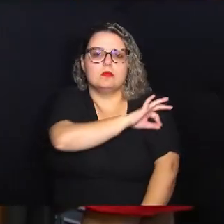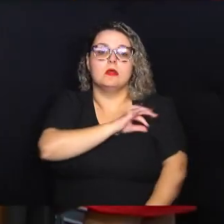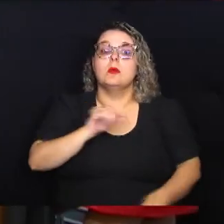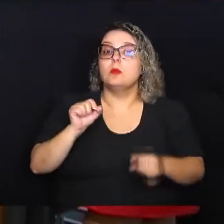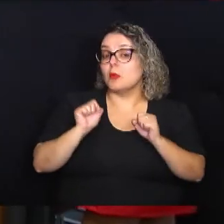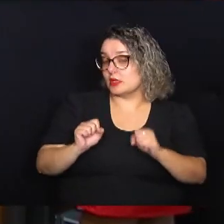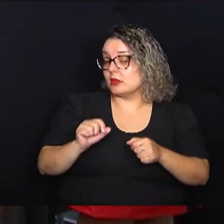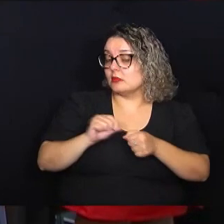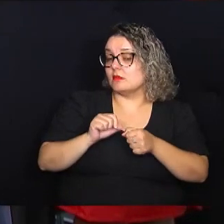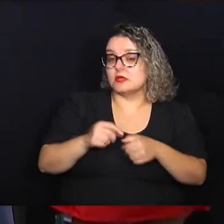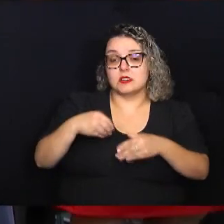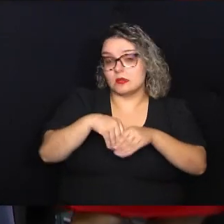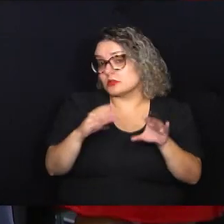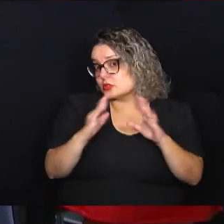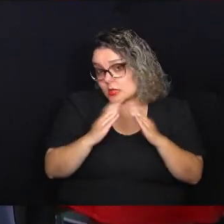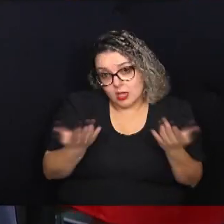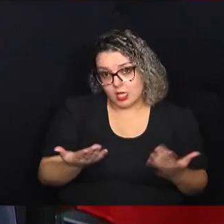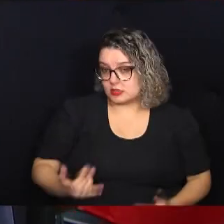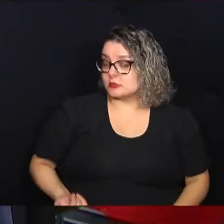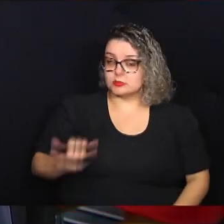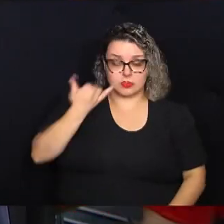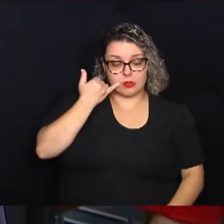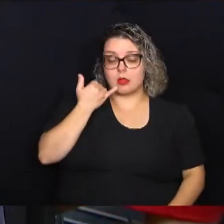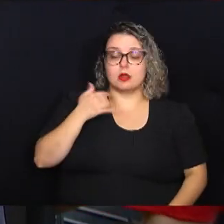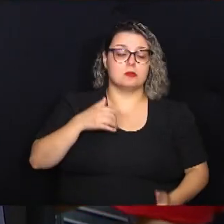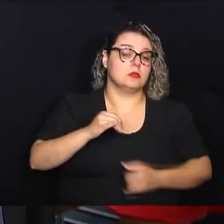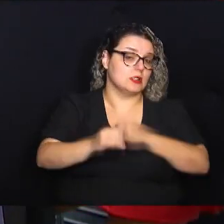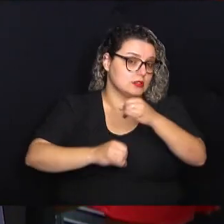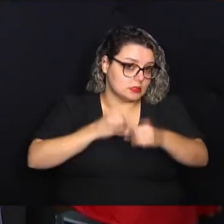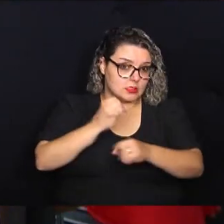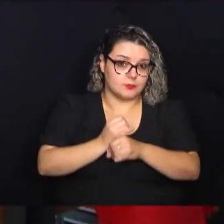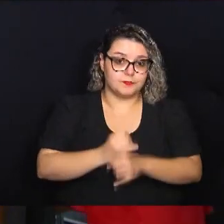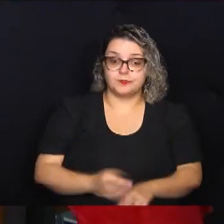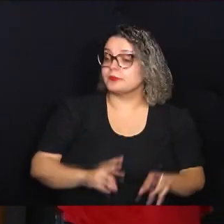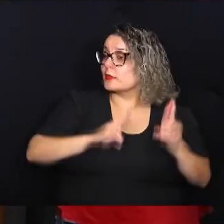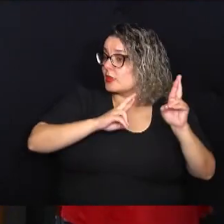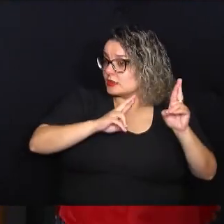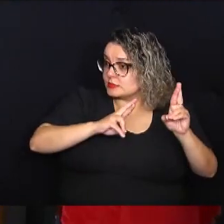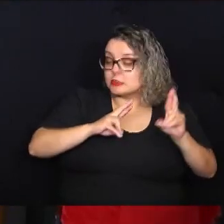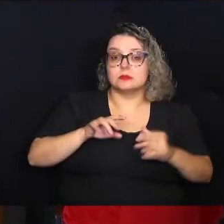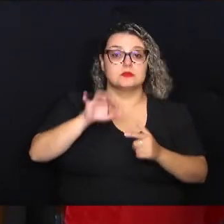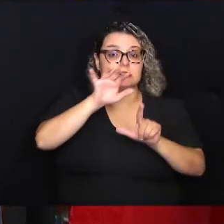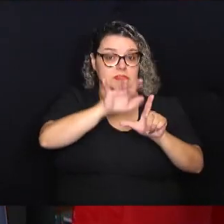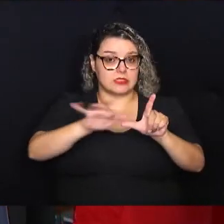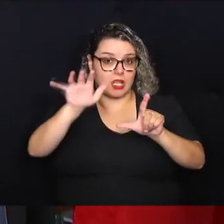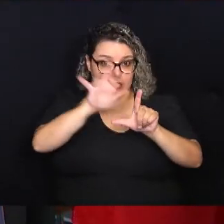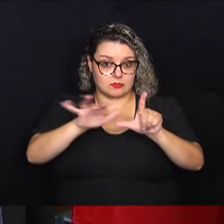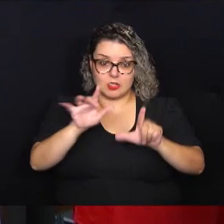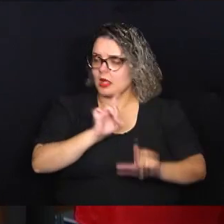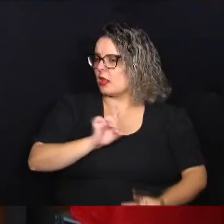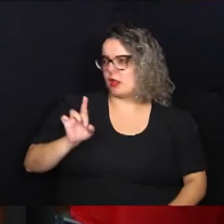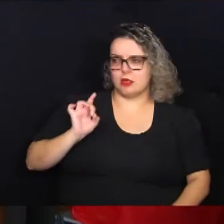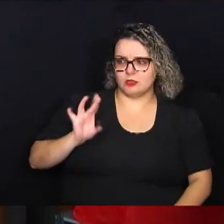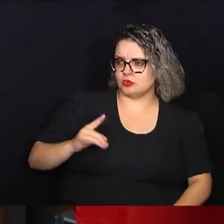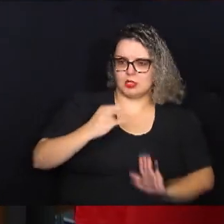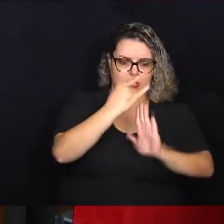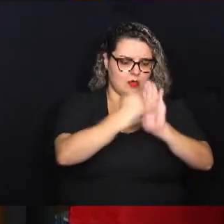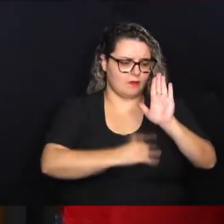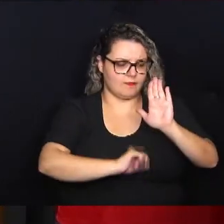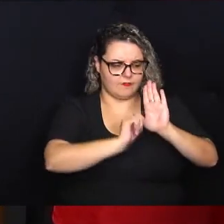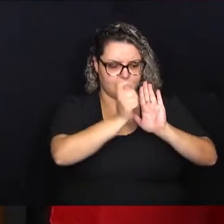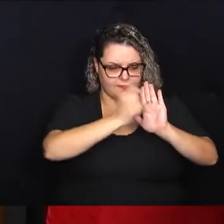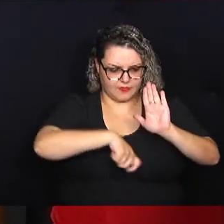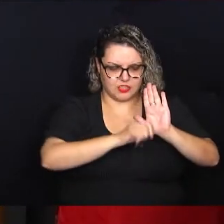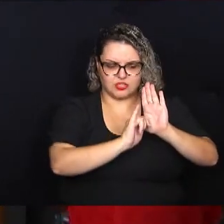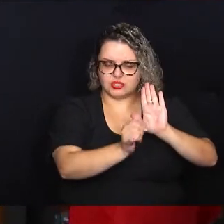Então, a gente espera que a partir desta plataforma, não apenas a ficha de informação, mas outros